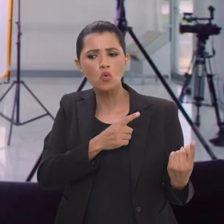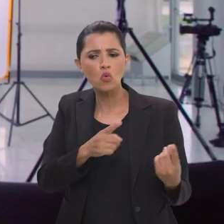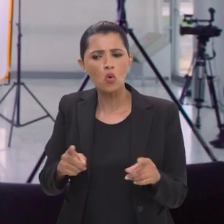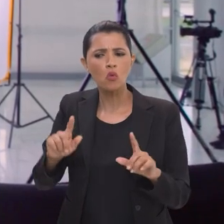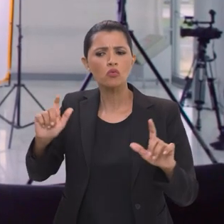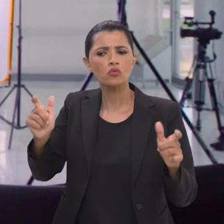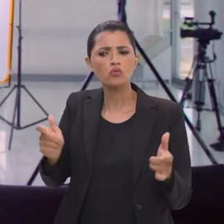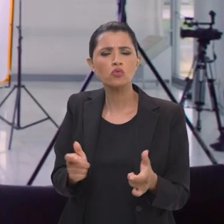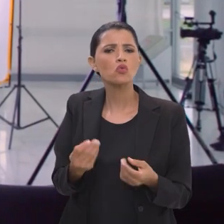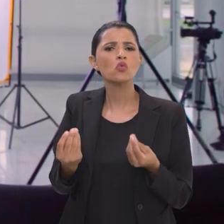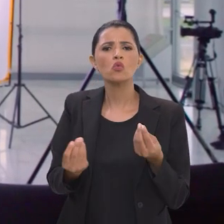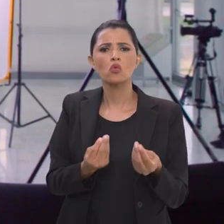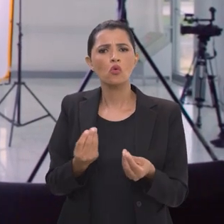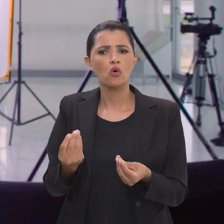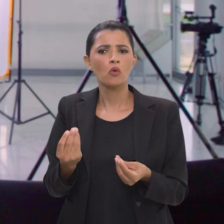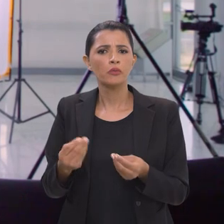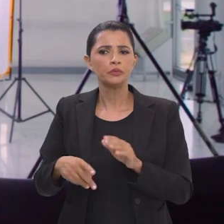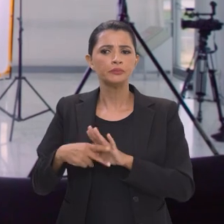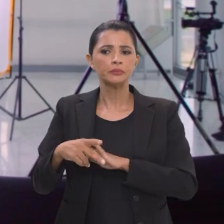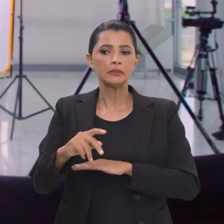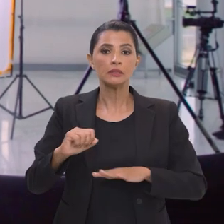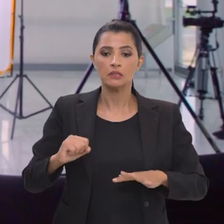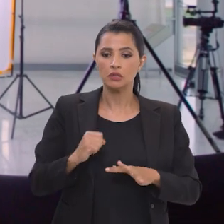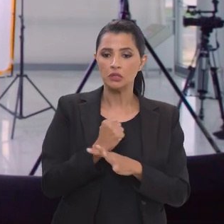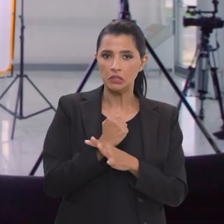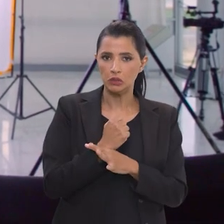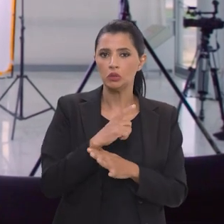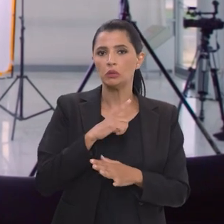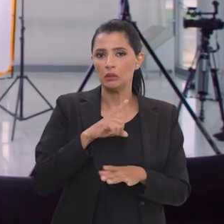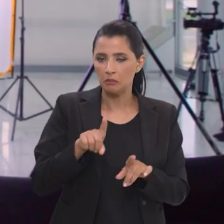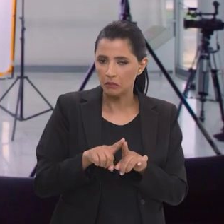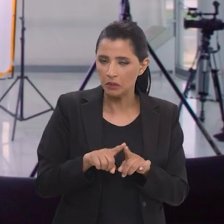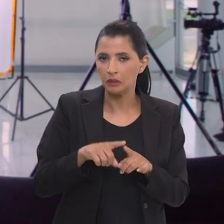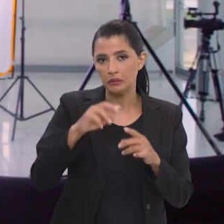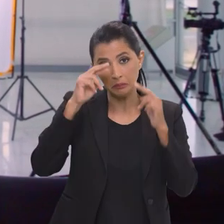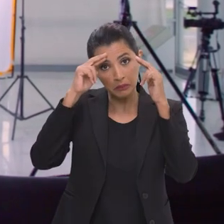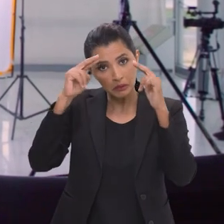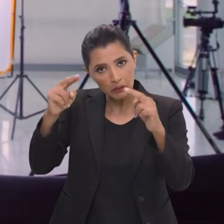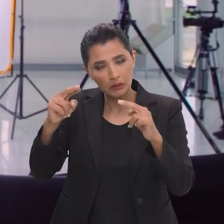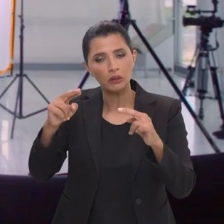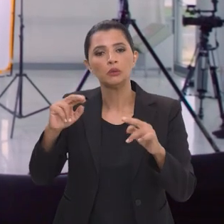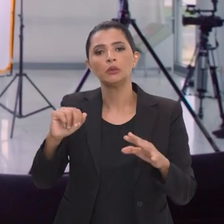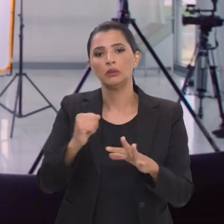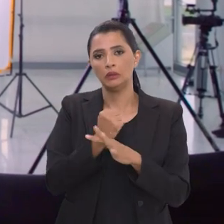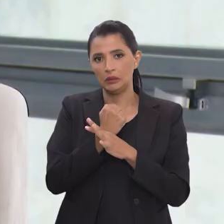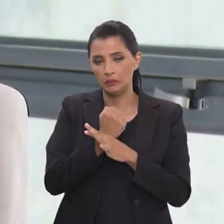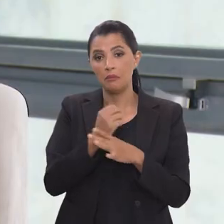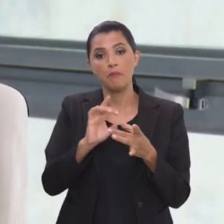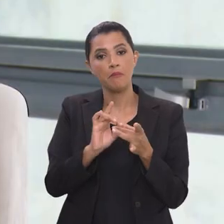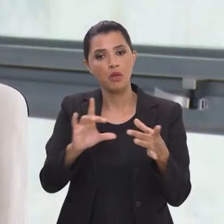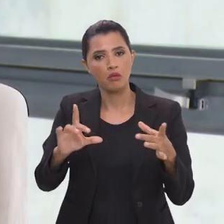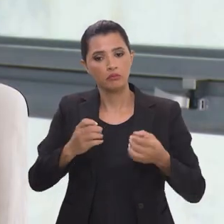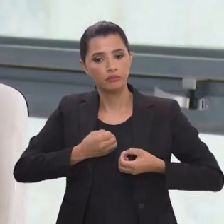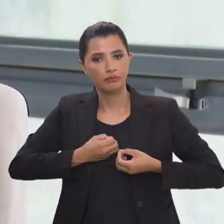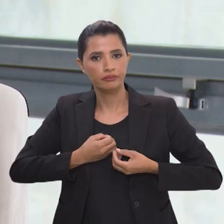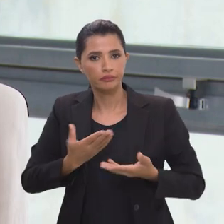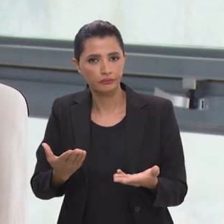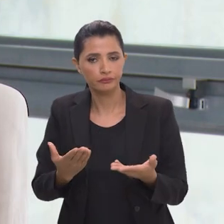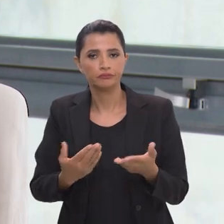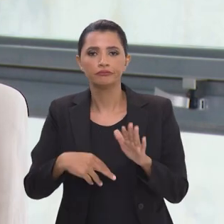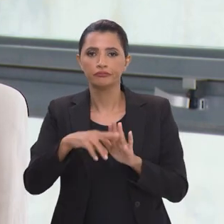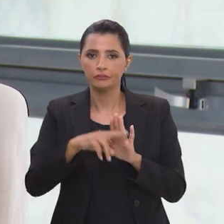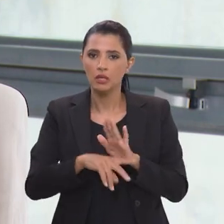pensar como enfrentá-los no limite da garantia, da liberdade de expressão, de